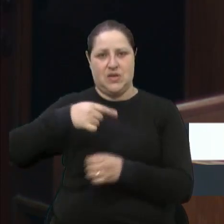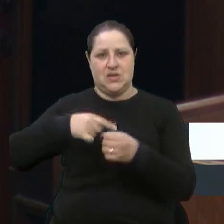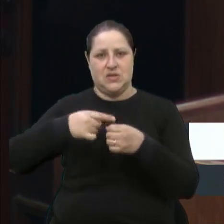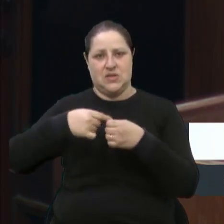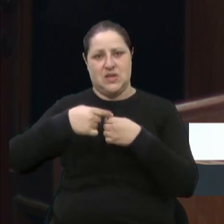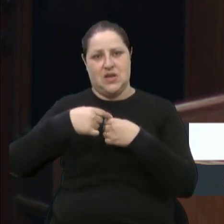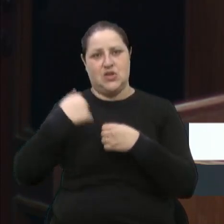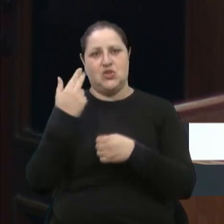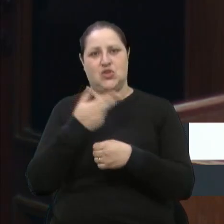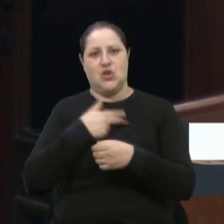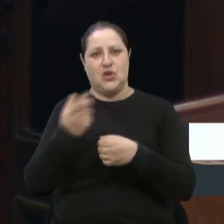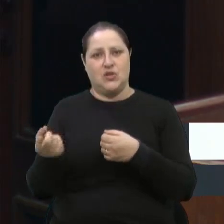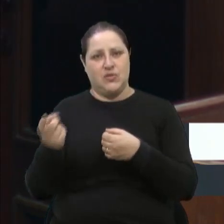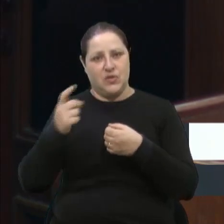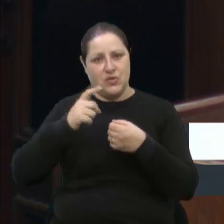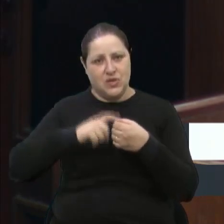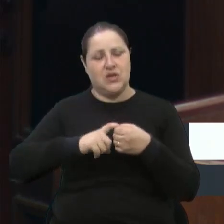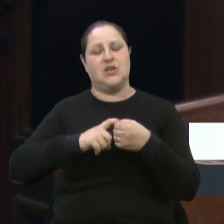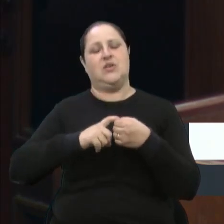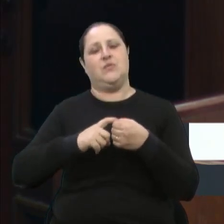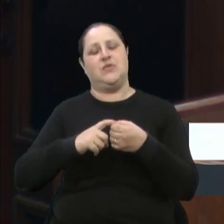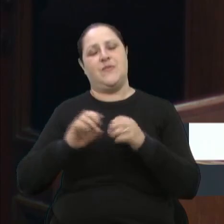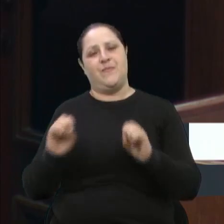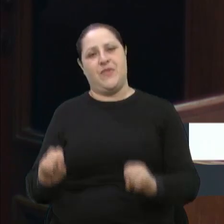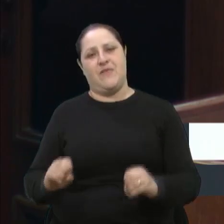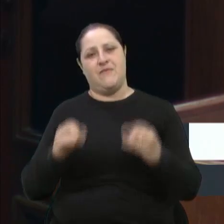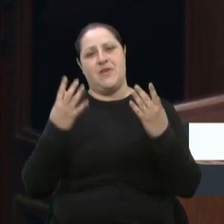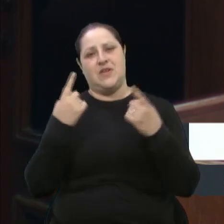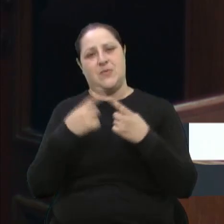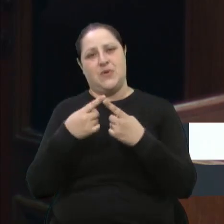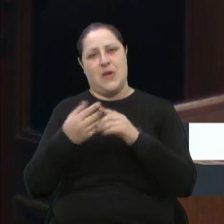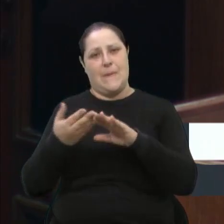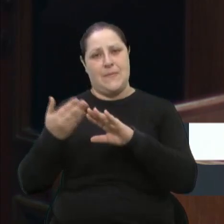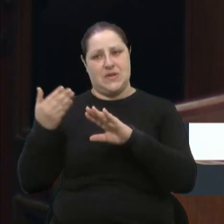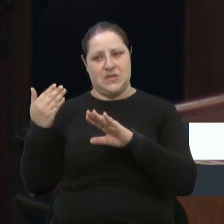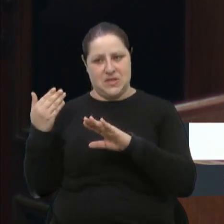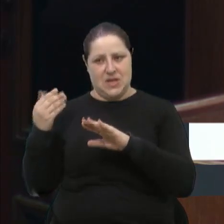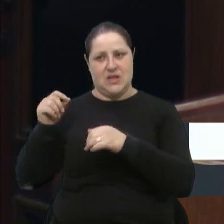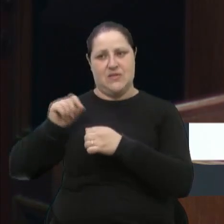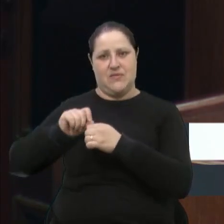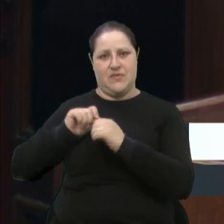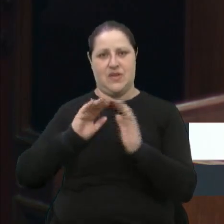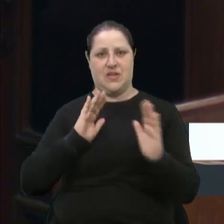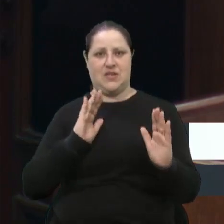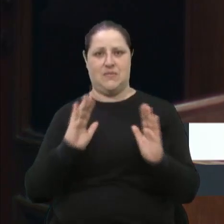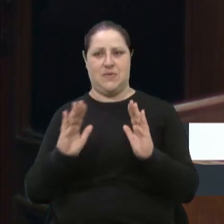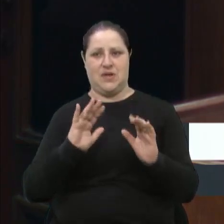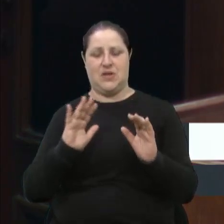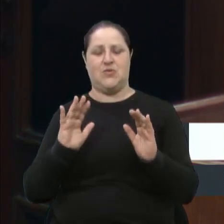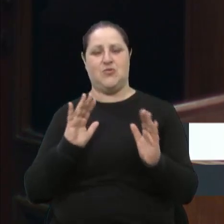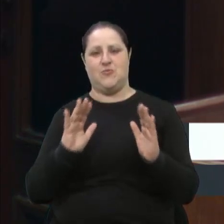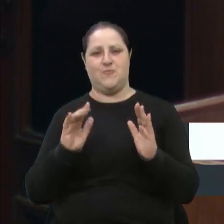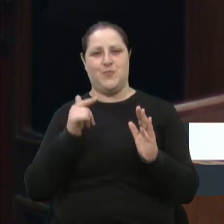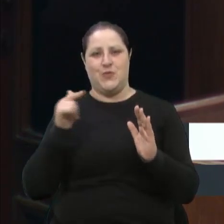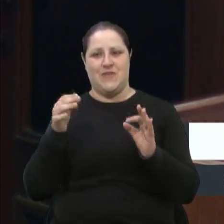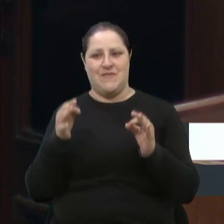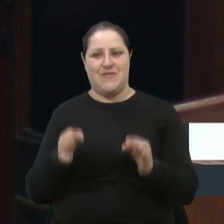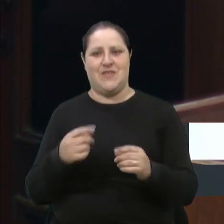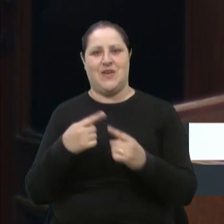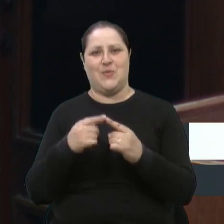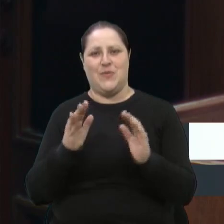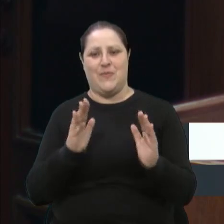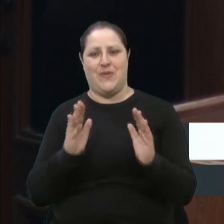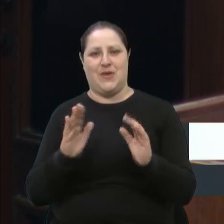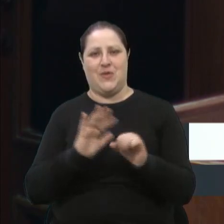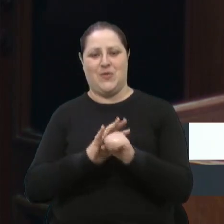vem retomando a festa porque a edição passada, ela foi feita ainda num período de incertezas, de pandemia, então,